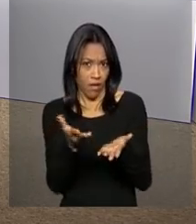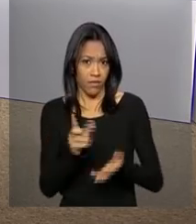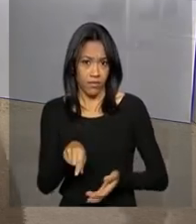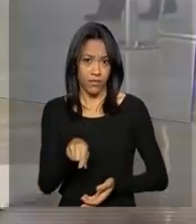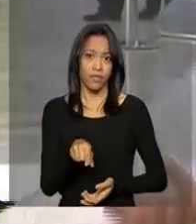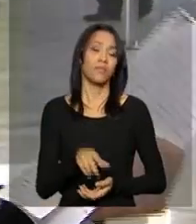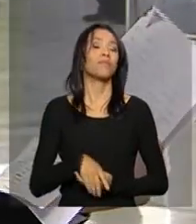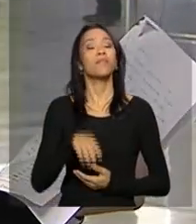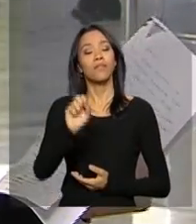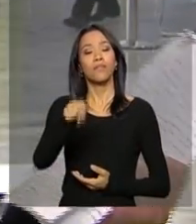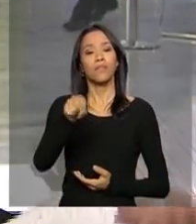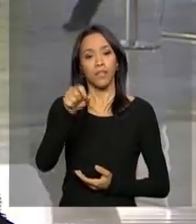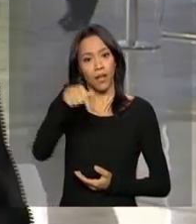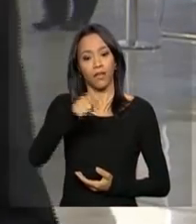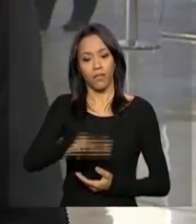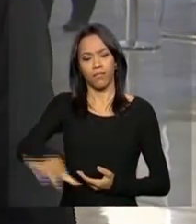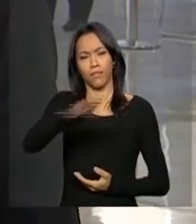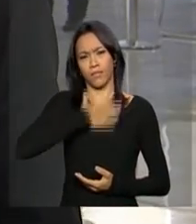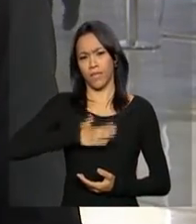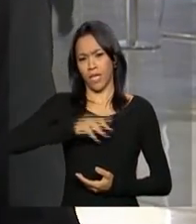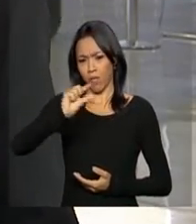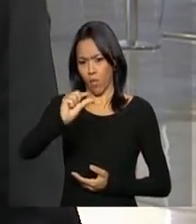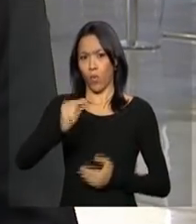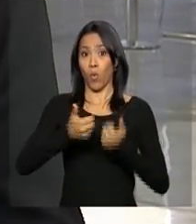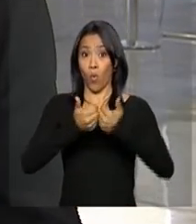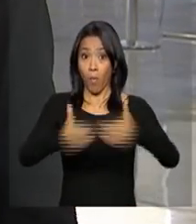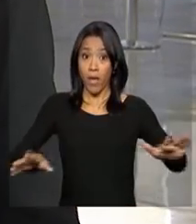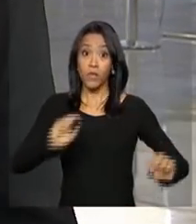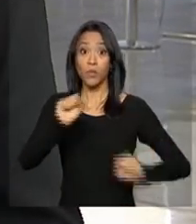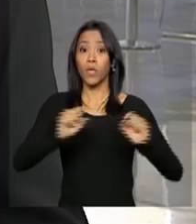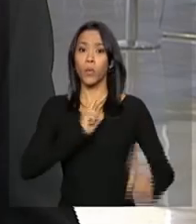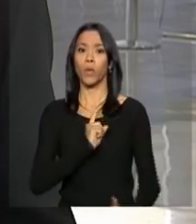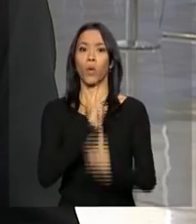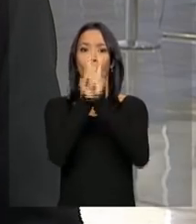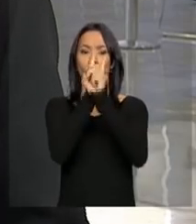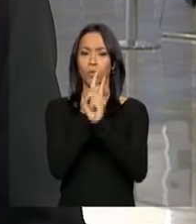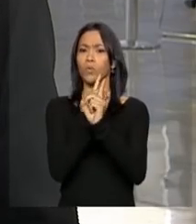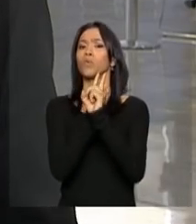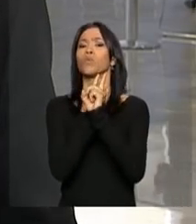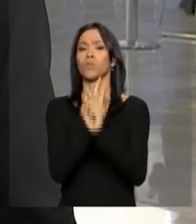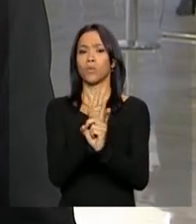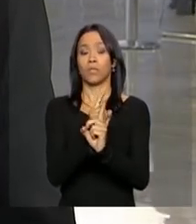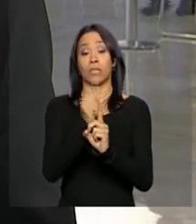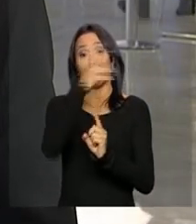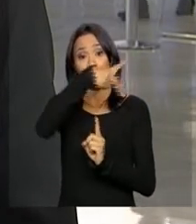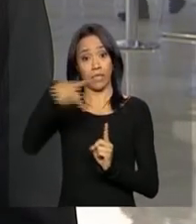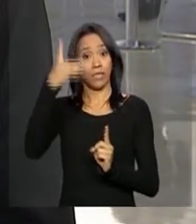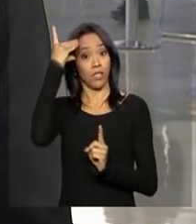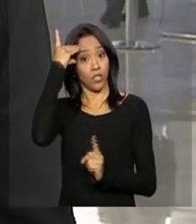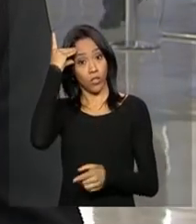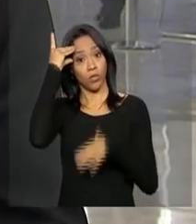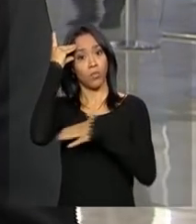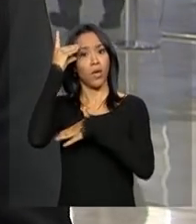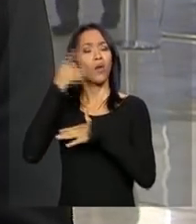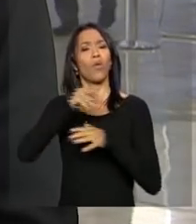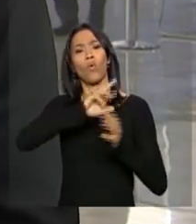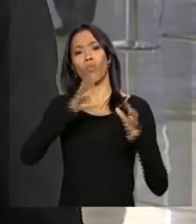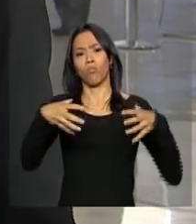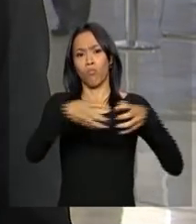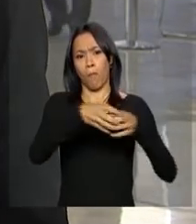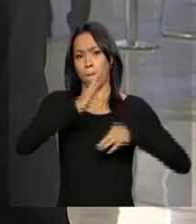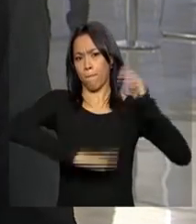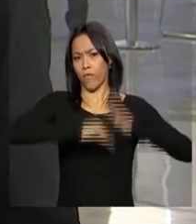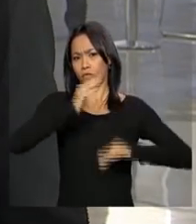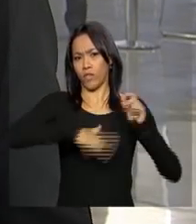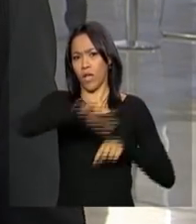É isso mesmo. Aqui no Palácio do Planalto, então, daqui a pouco começa um encontro, vai acontecer um encontro da presidenta Dilma Rousseff com os juristas,